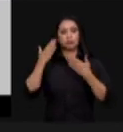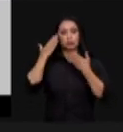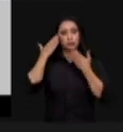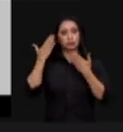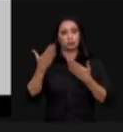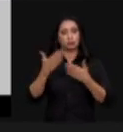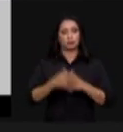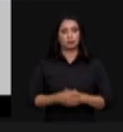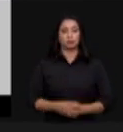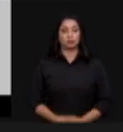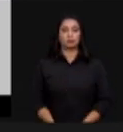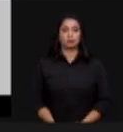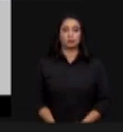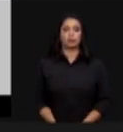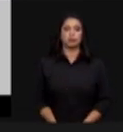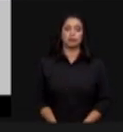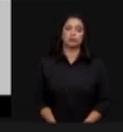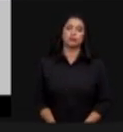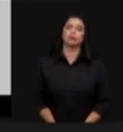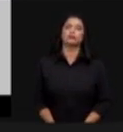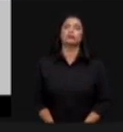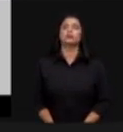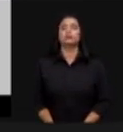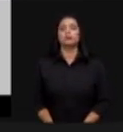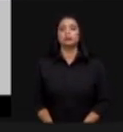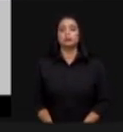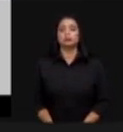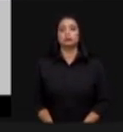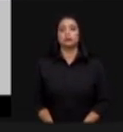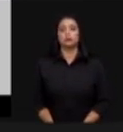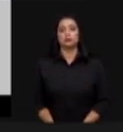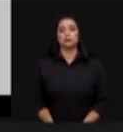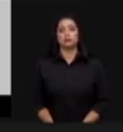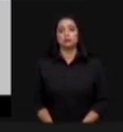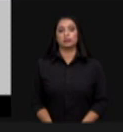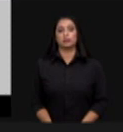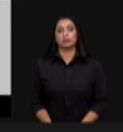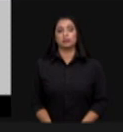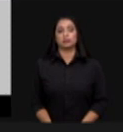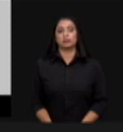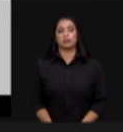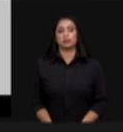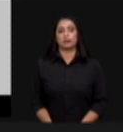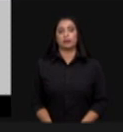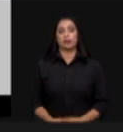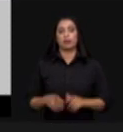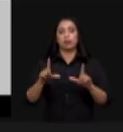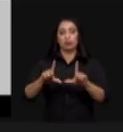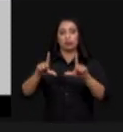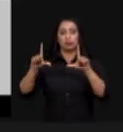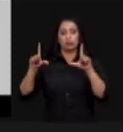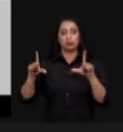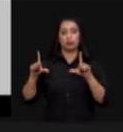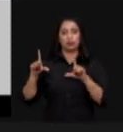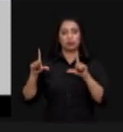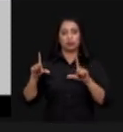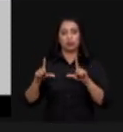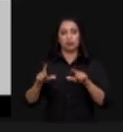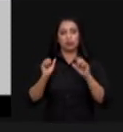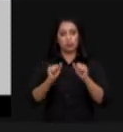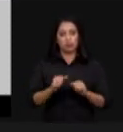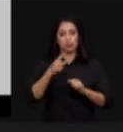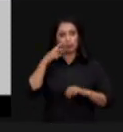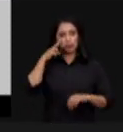agradeço muito bem nós podemos ver excelência por esse slide que o nosso